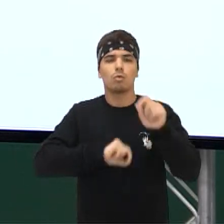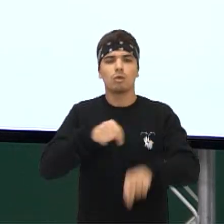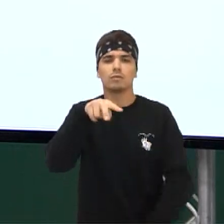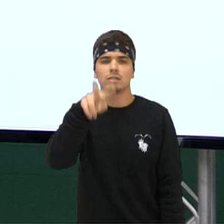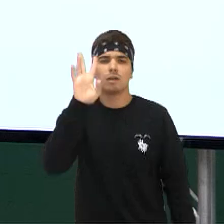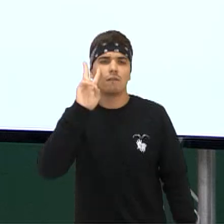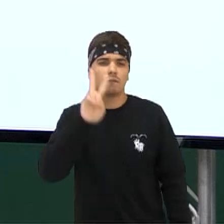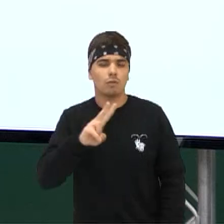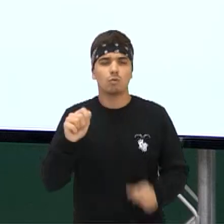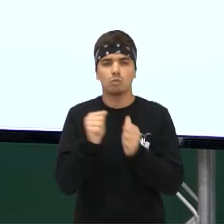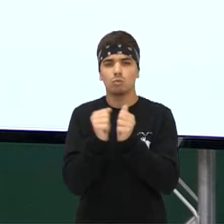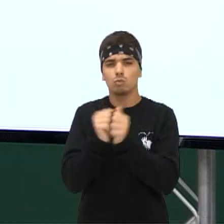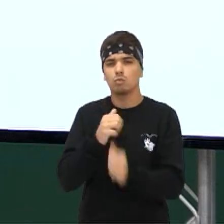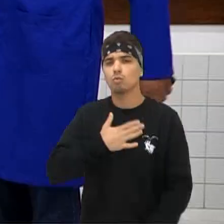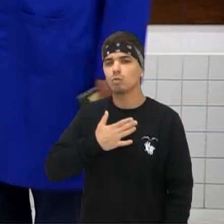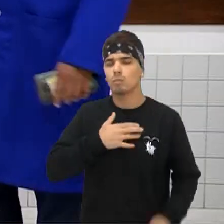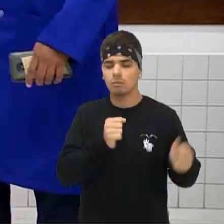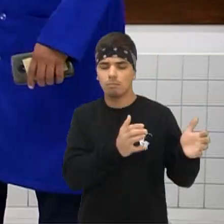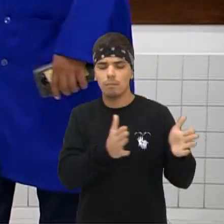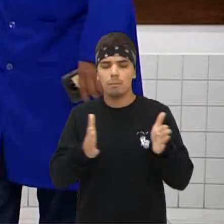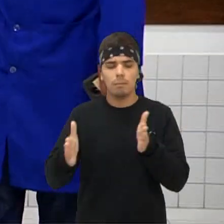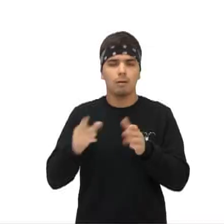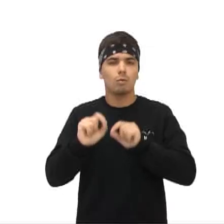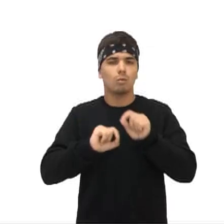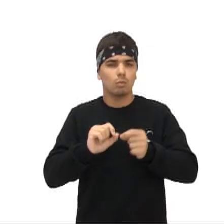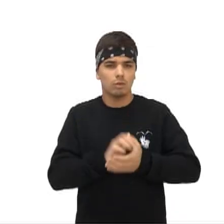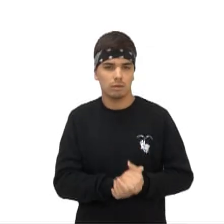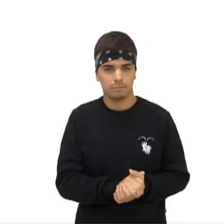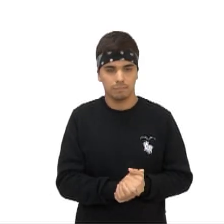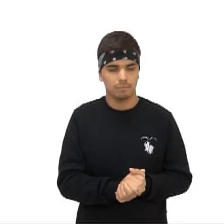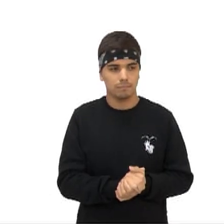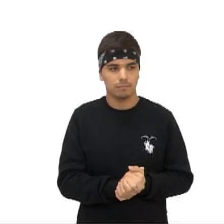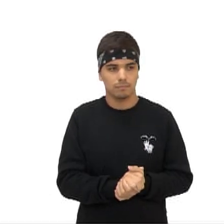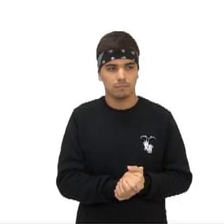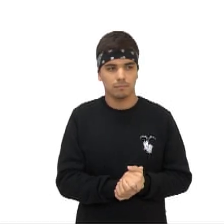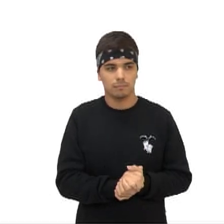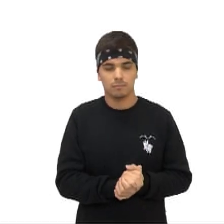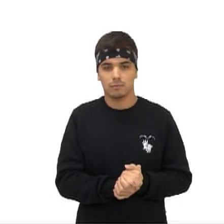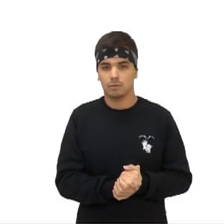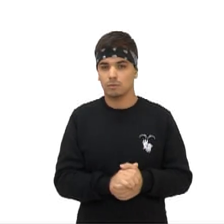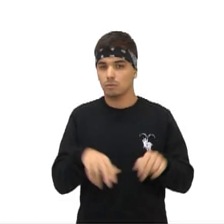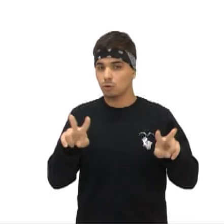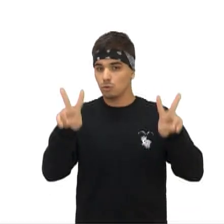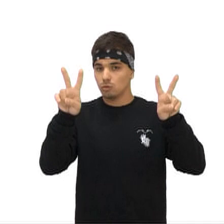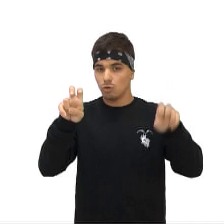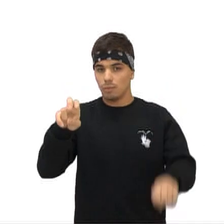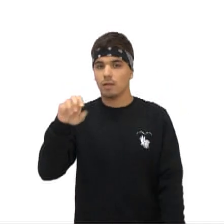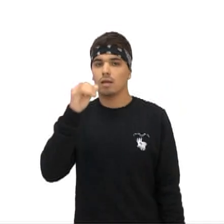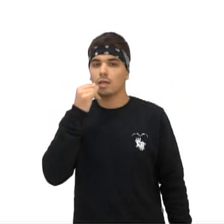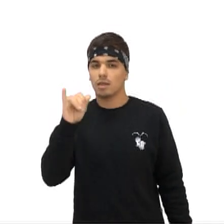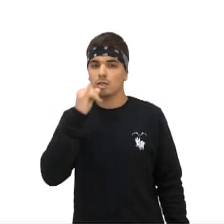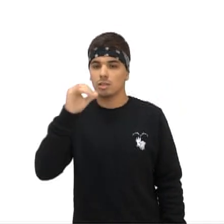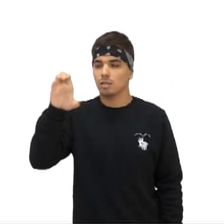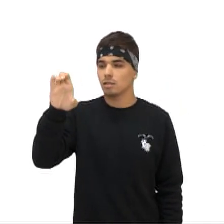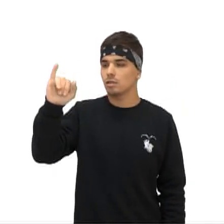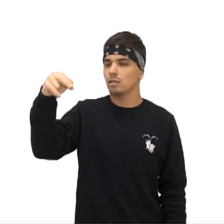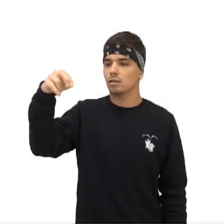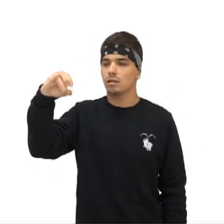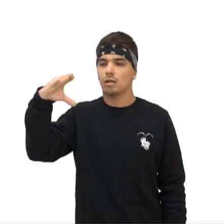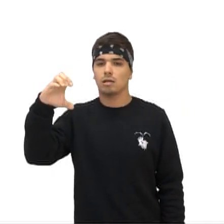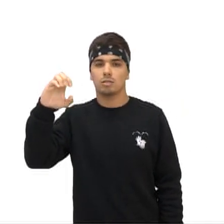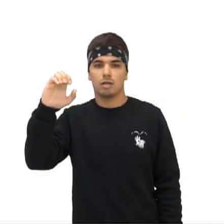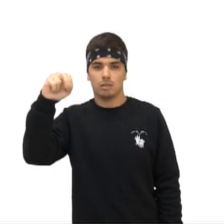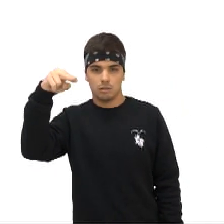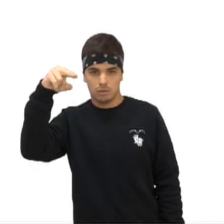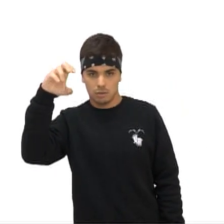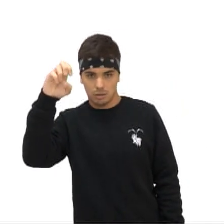viram lá comigo durante esse período? Vamos lá Algão? Vamos lá Queridos, nós falamos sobre energia cinética também e